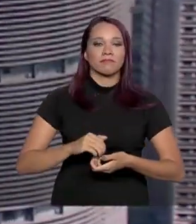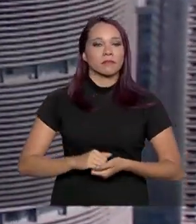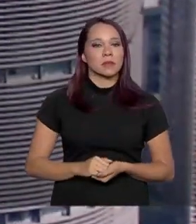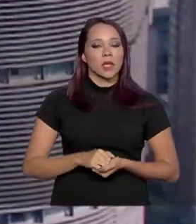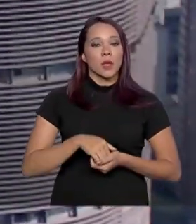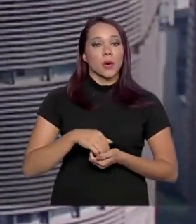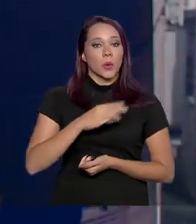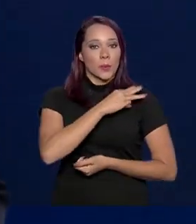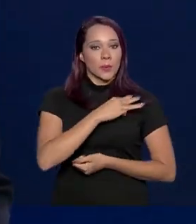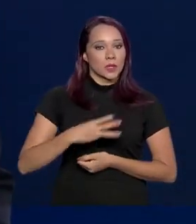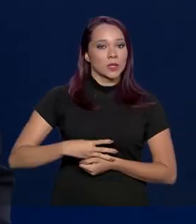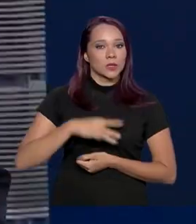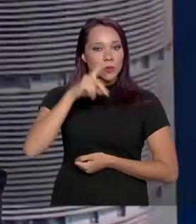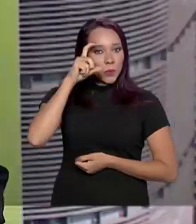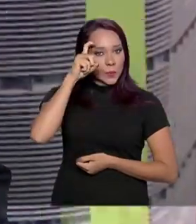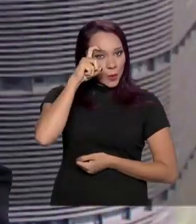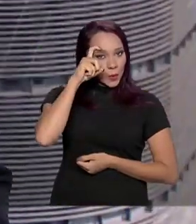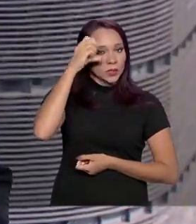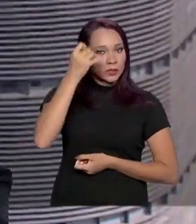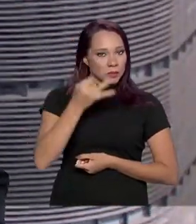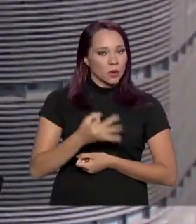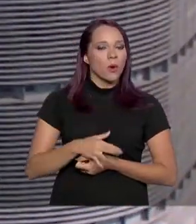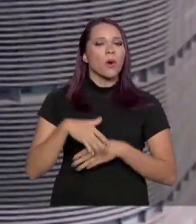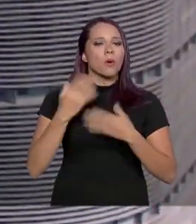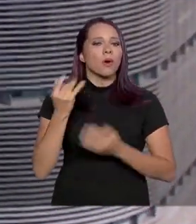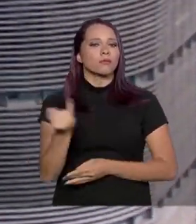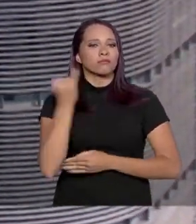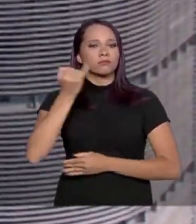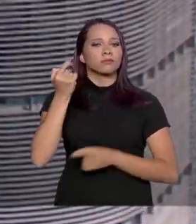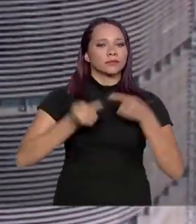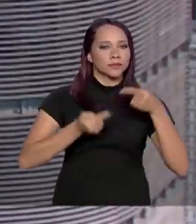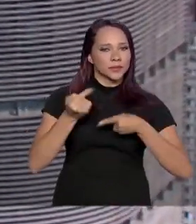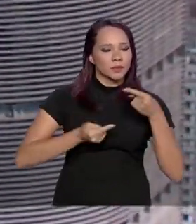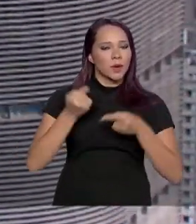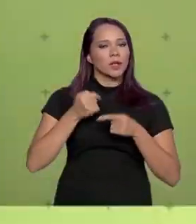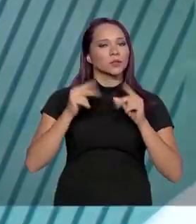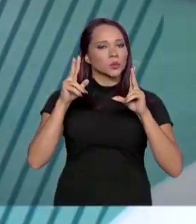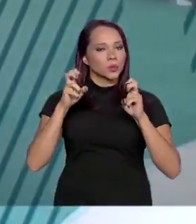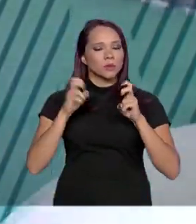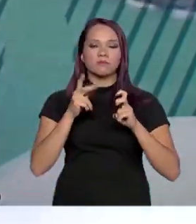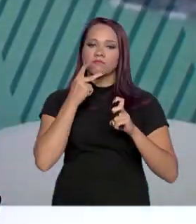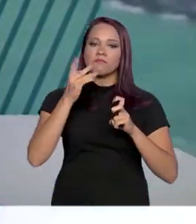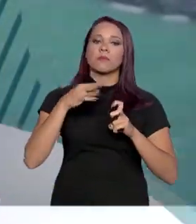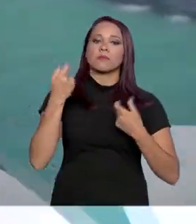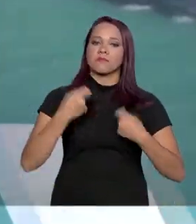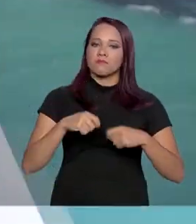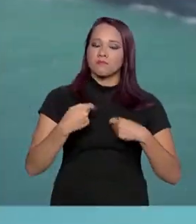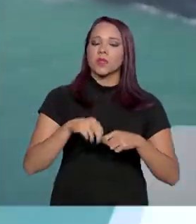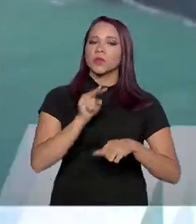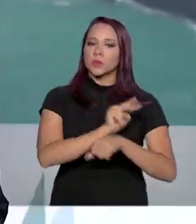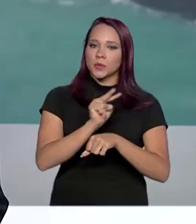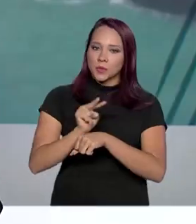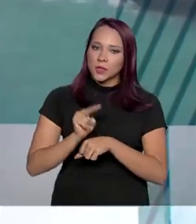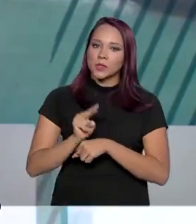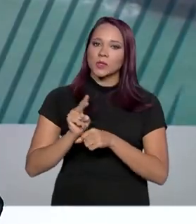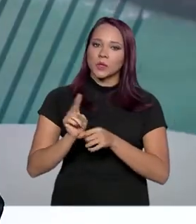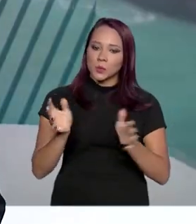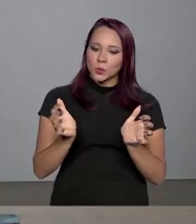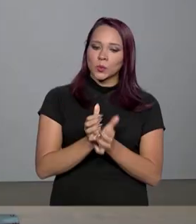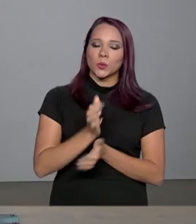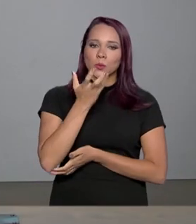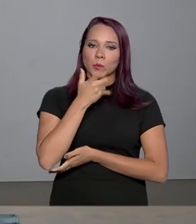ministro Sérgio Moro falou da importância do debate sobre o assunto e destacou a necessidade de proteger esse público.